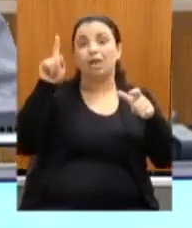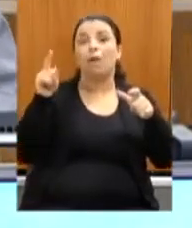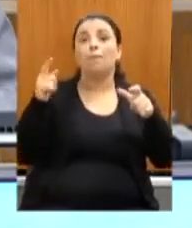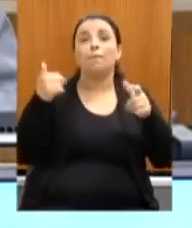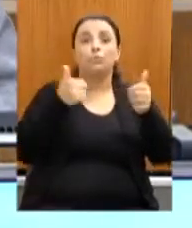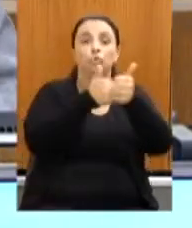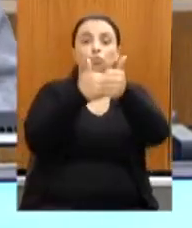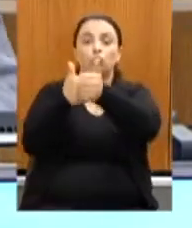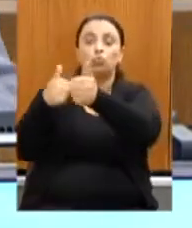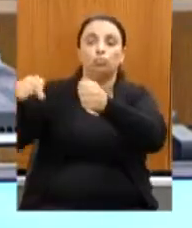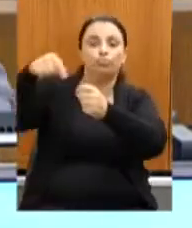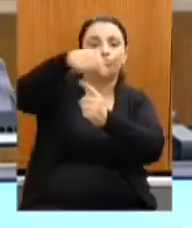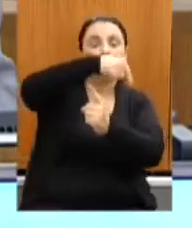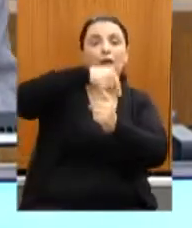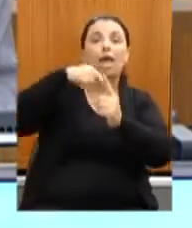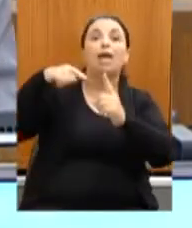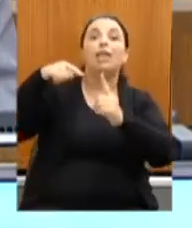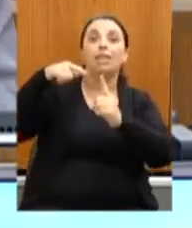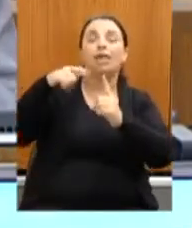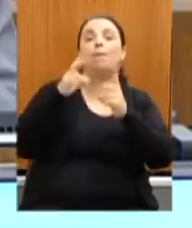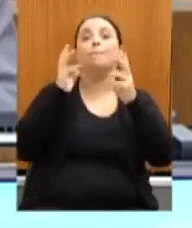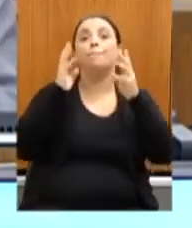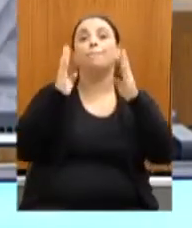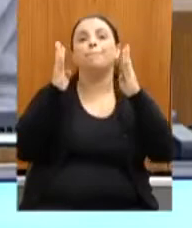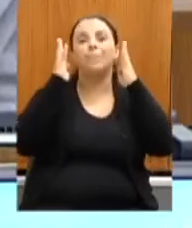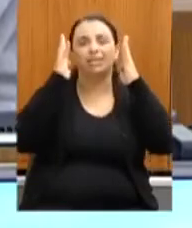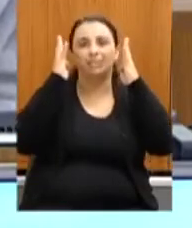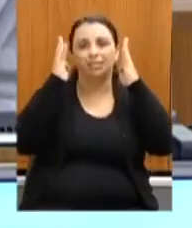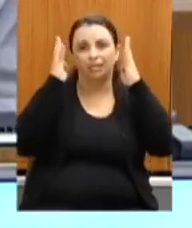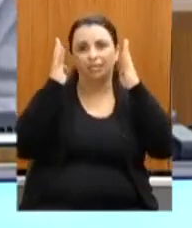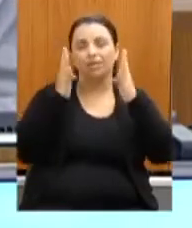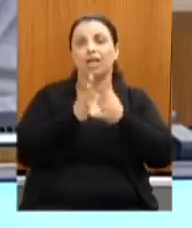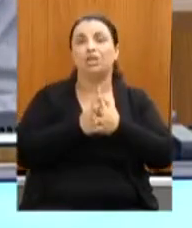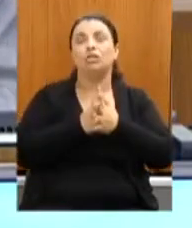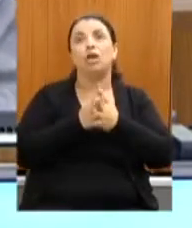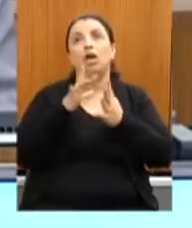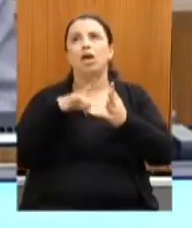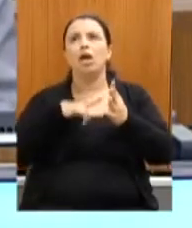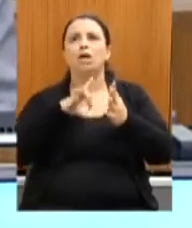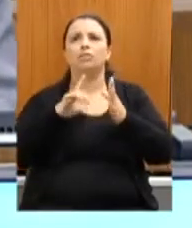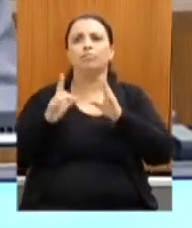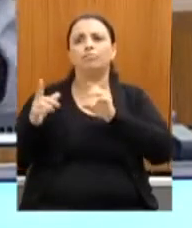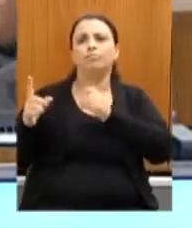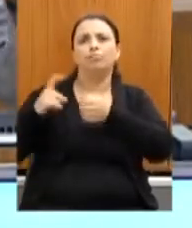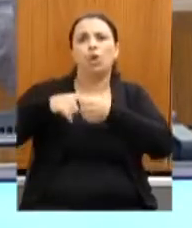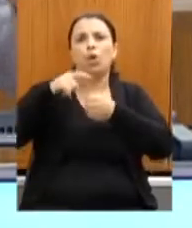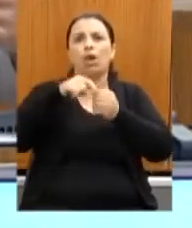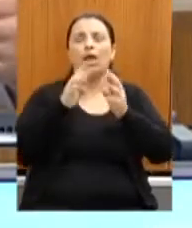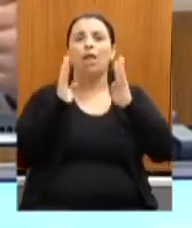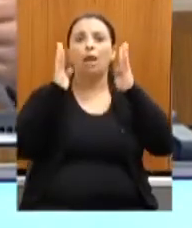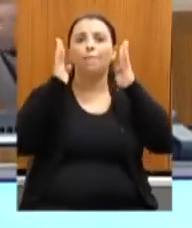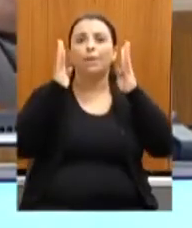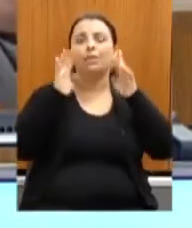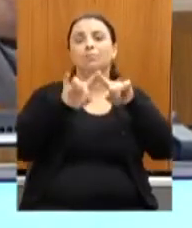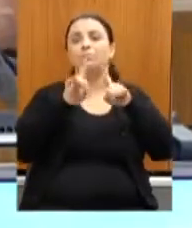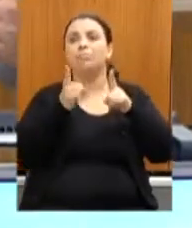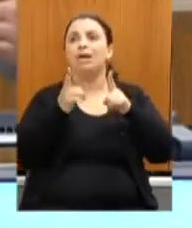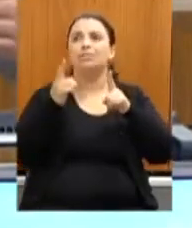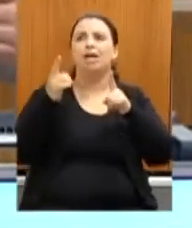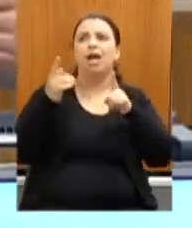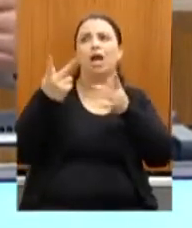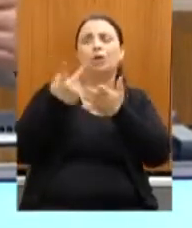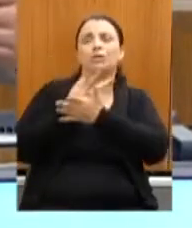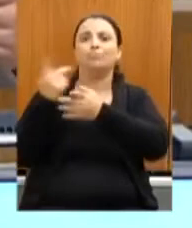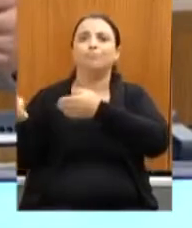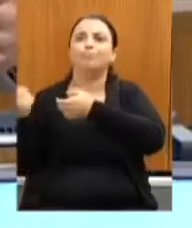decreto governamental. Ele estava circunscrito à praça, mas, ao longo do tempo, ele abraçou o BDMG, ele